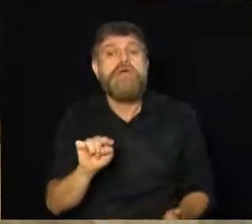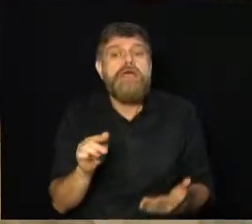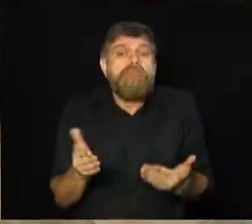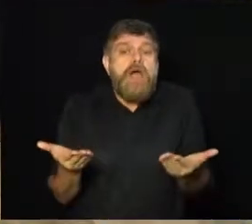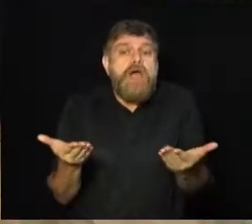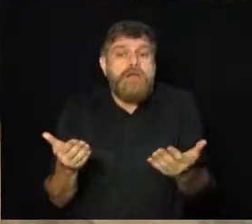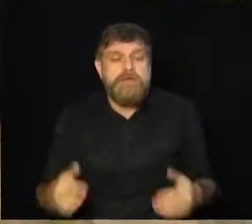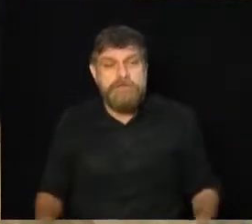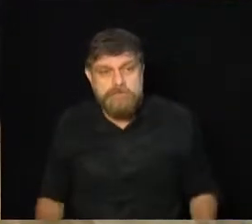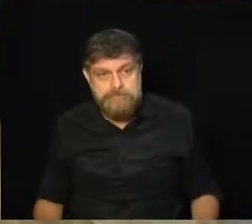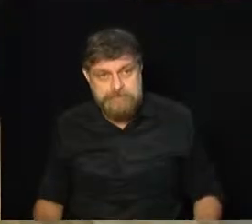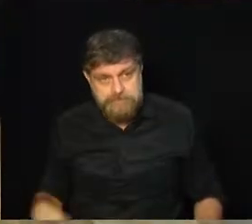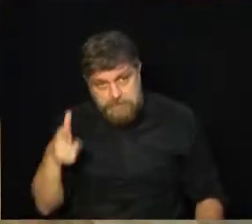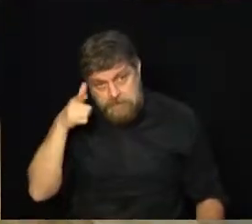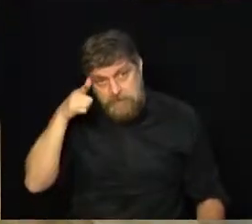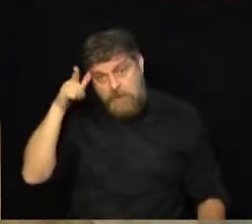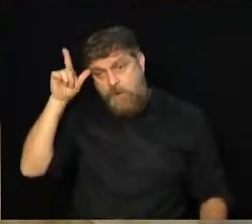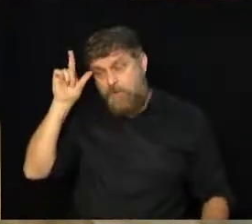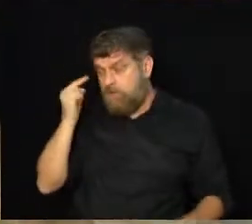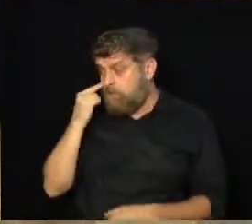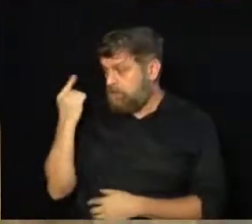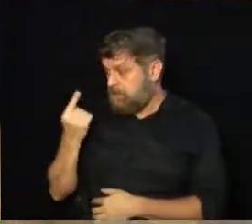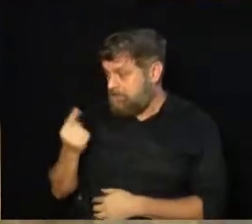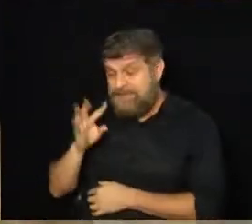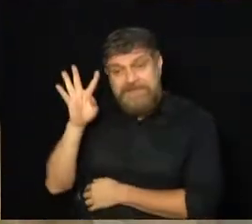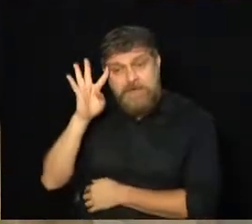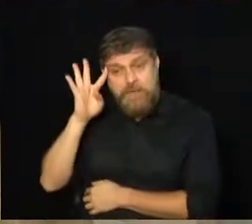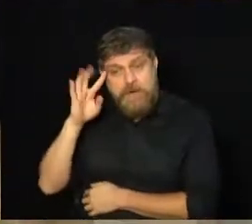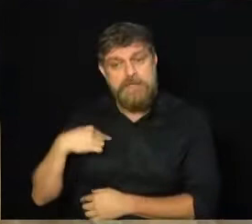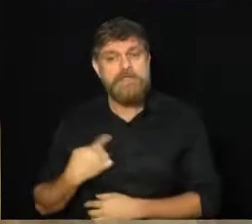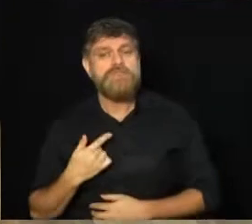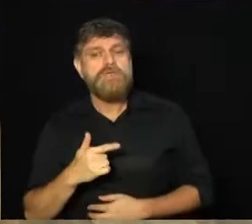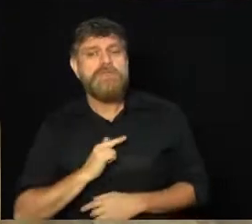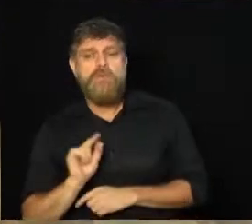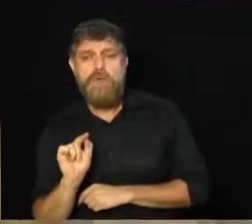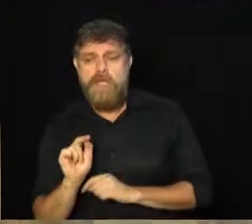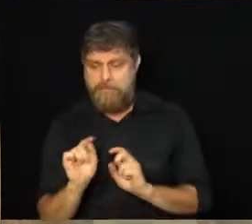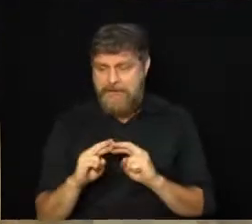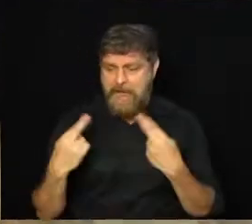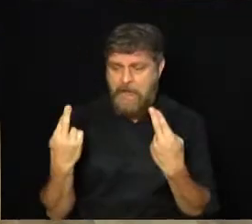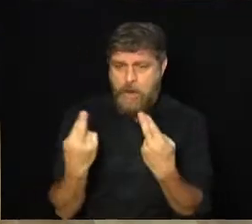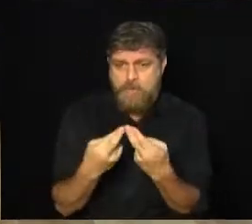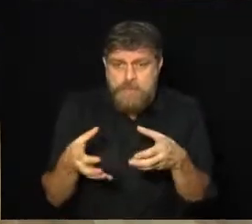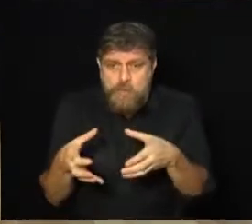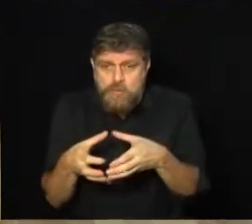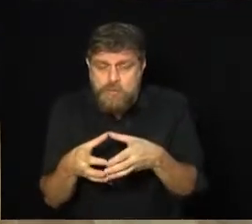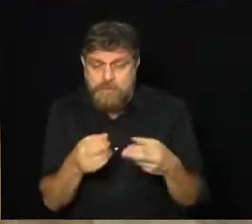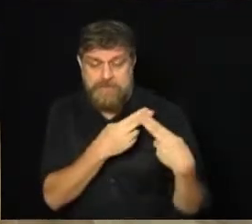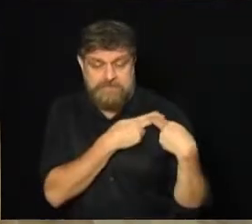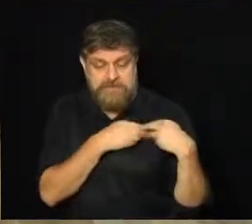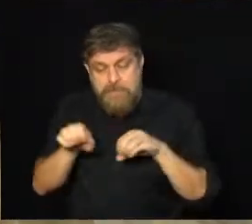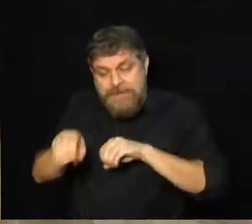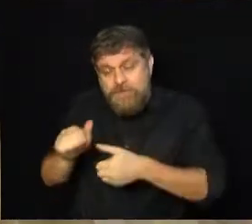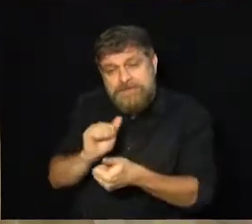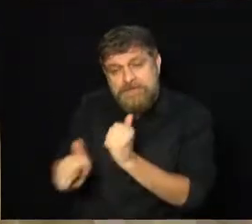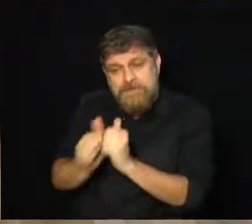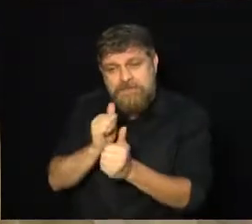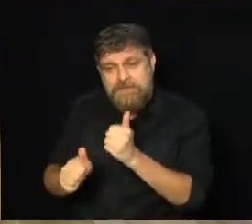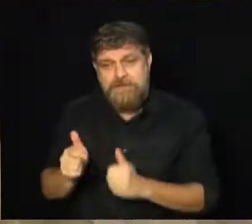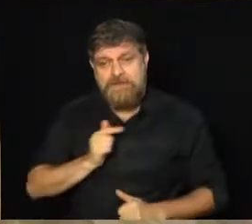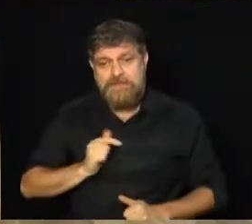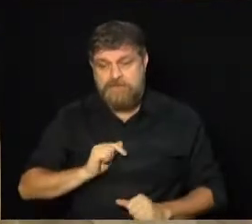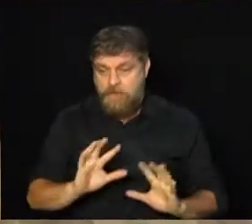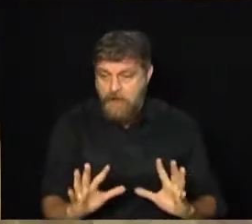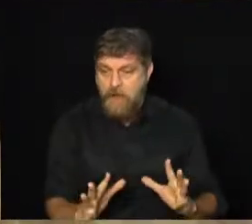E ontem, Mirna Abreu, na quarta-feira, nós tivemos uma reunião da Comissão de Educação e Esporte, que sediou um